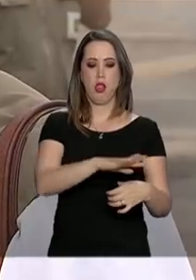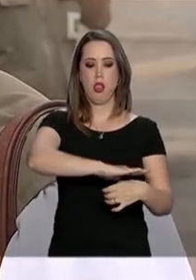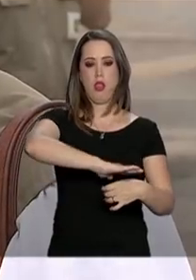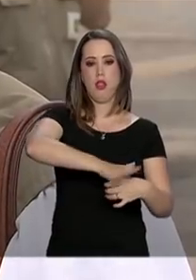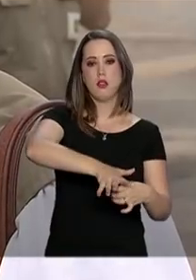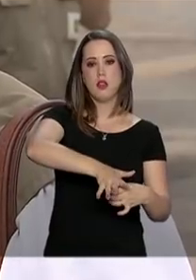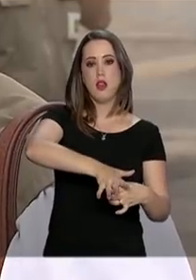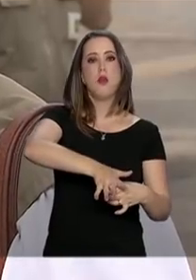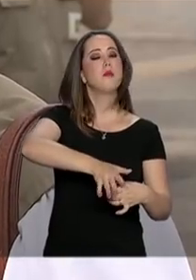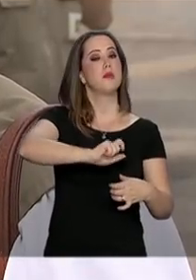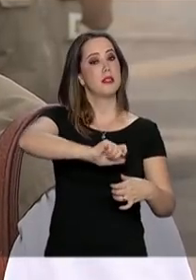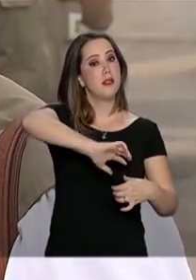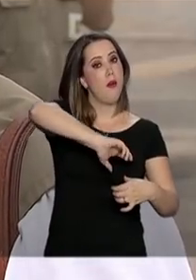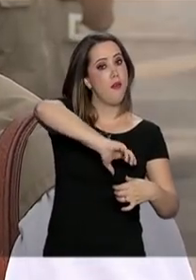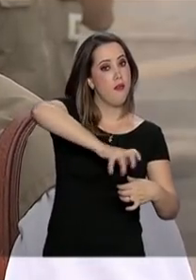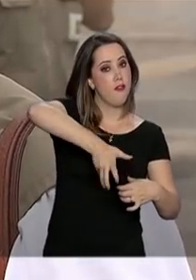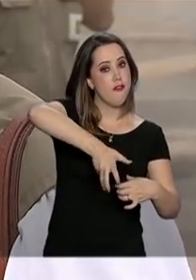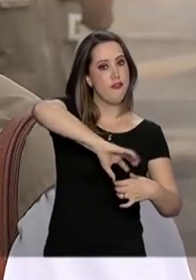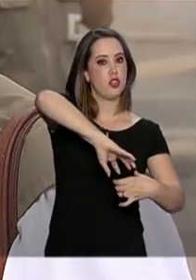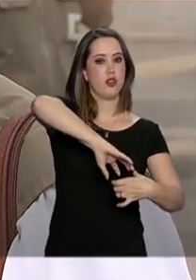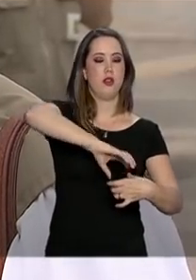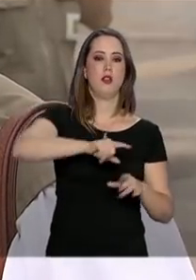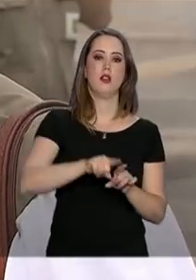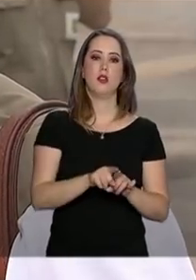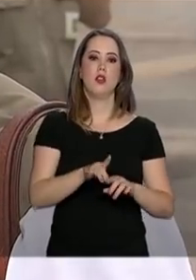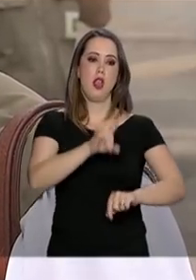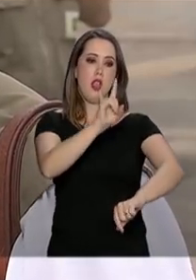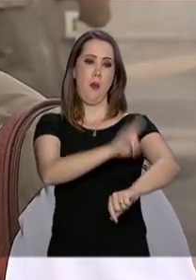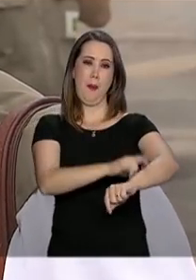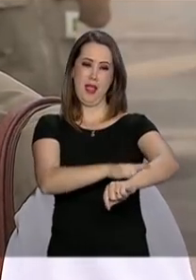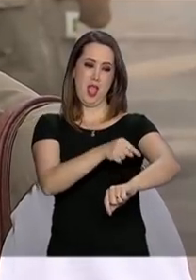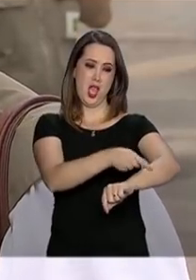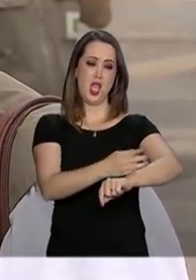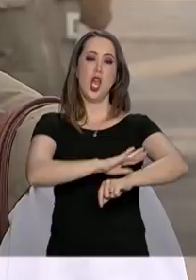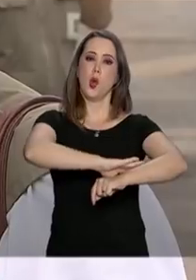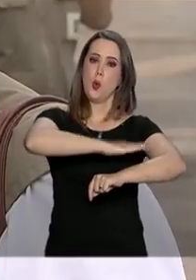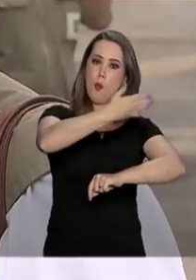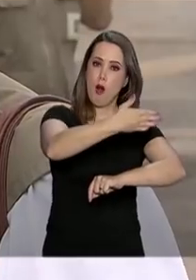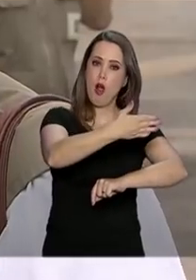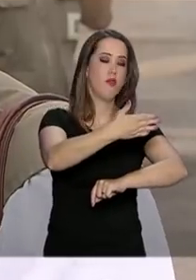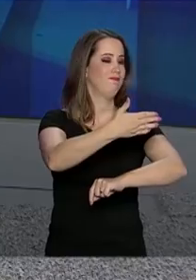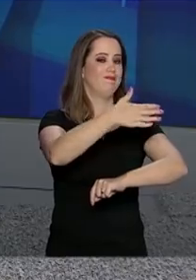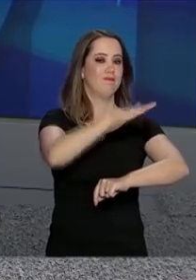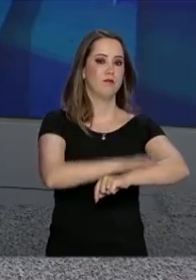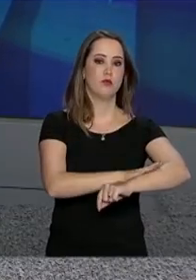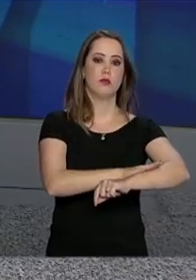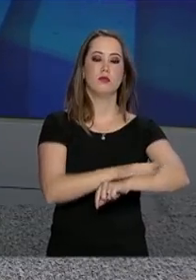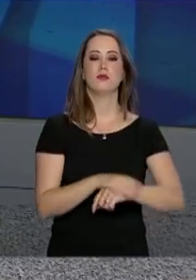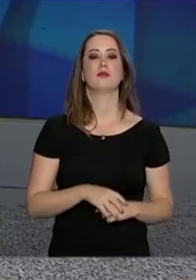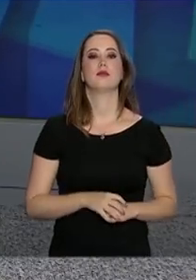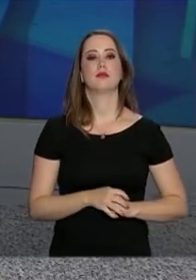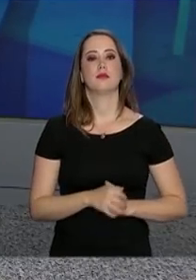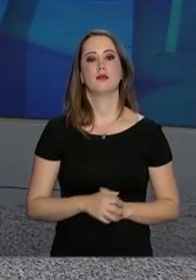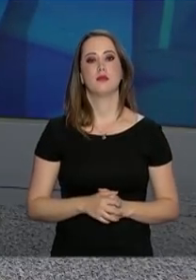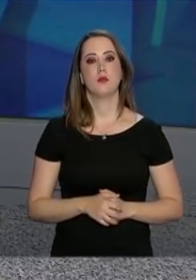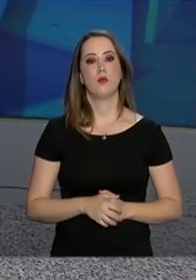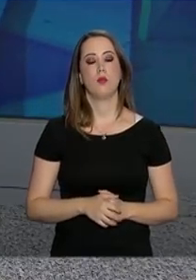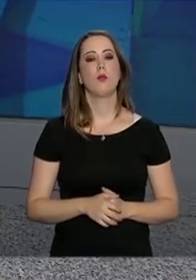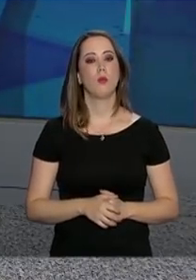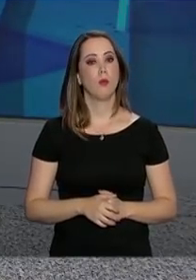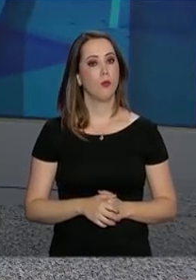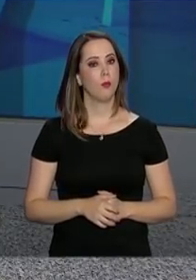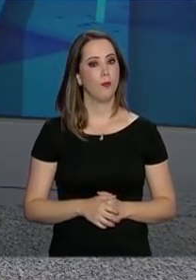tampar os ralos, deixar vaso sanitário fechado, que ele bota no vaso sanitário também. O Ministério do